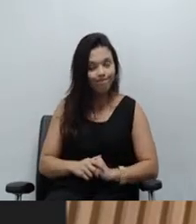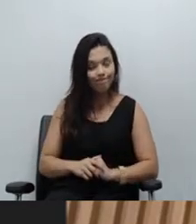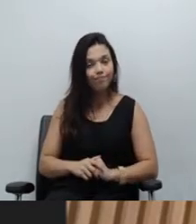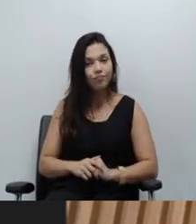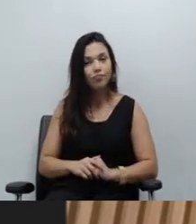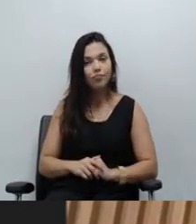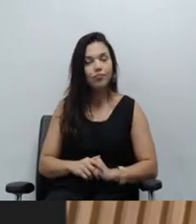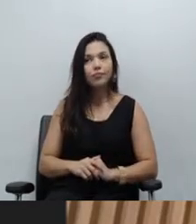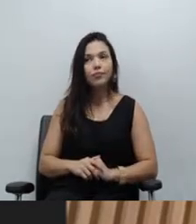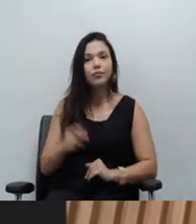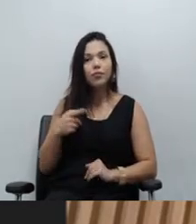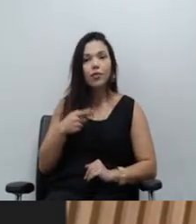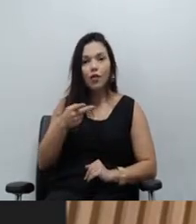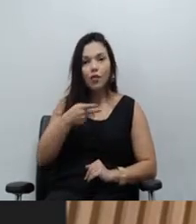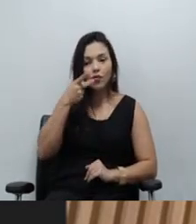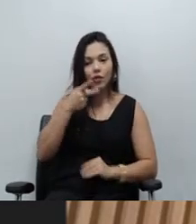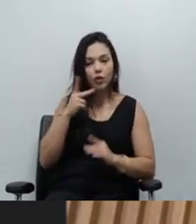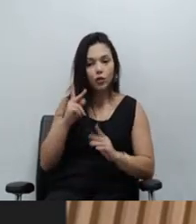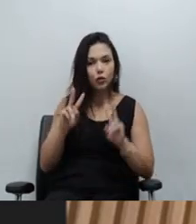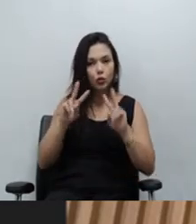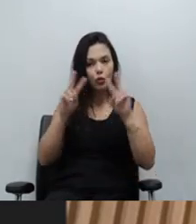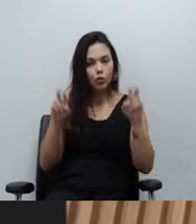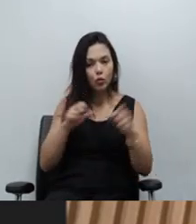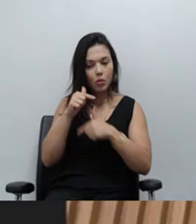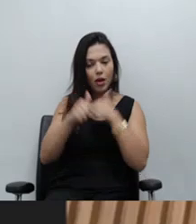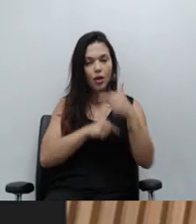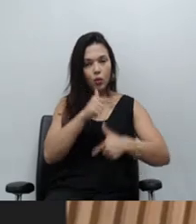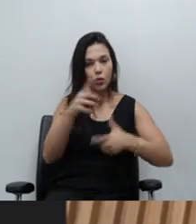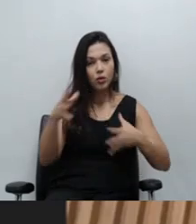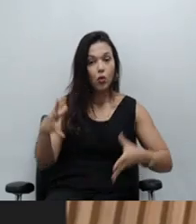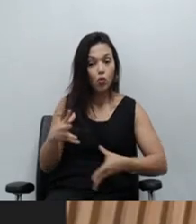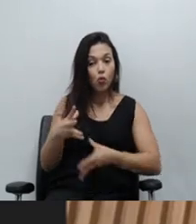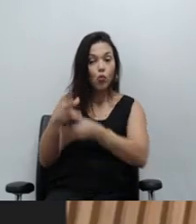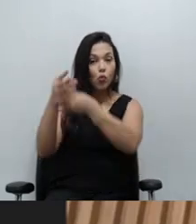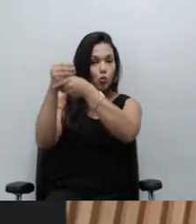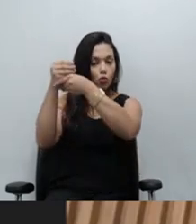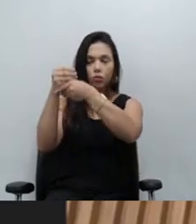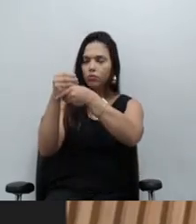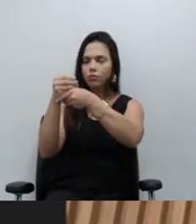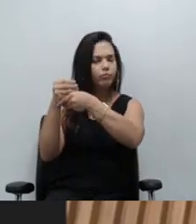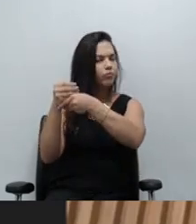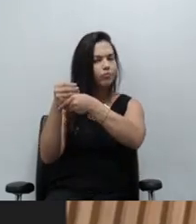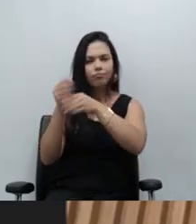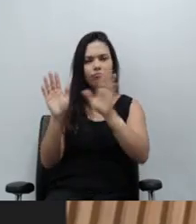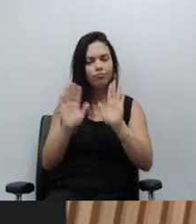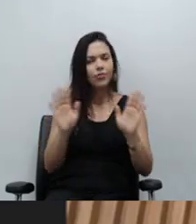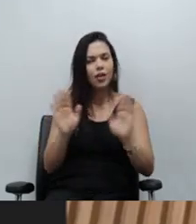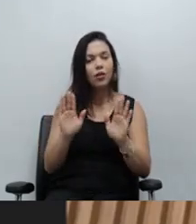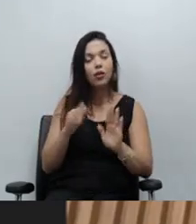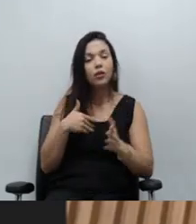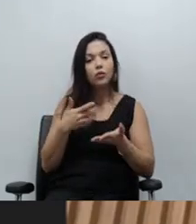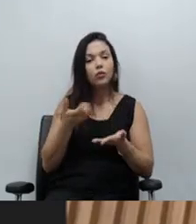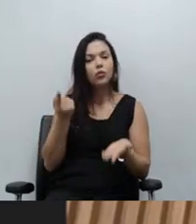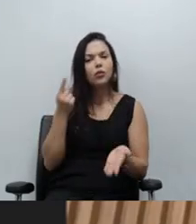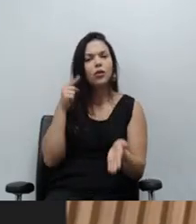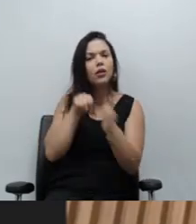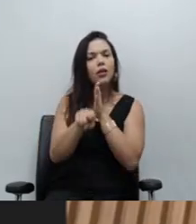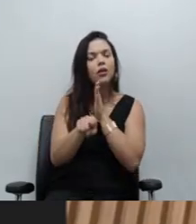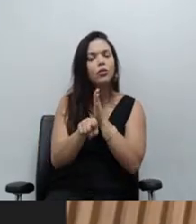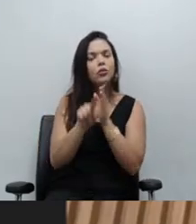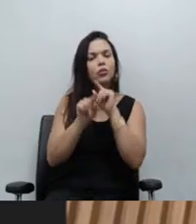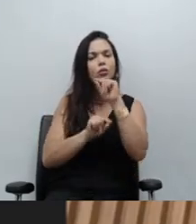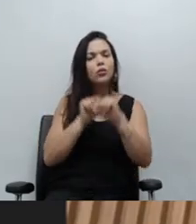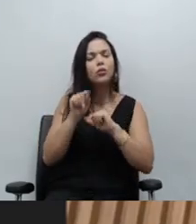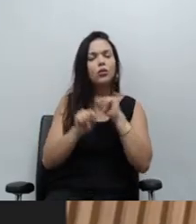uma atuação cumulativa, não, a gente não está nem questionando isso. A gente está questionando aqui uma